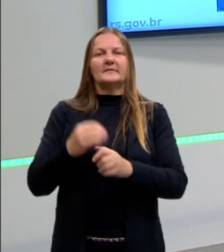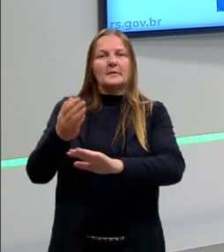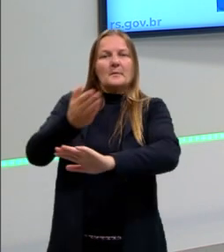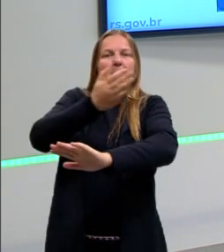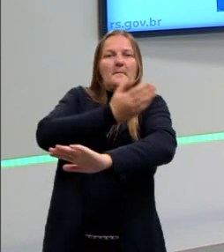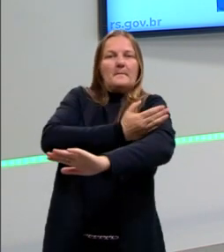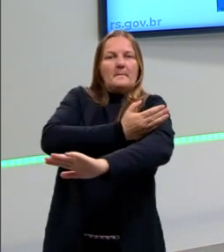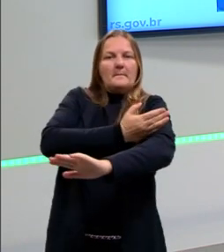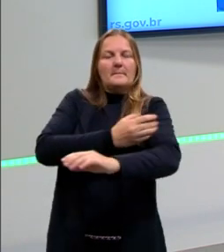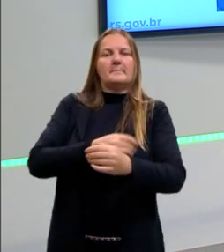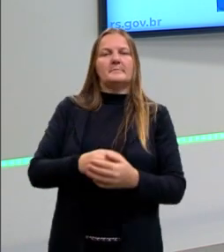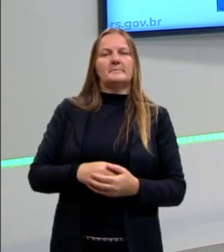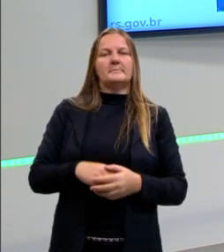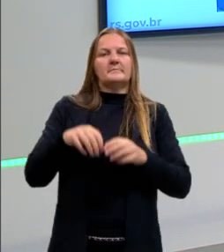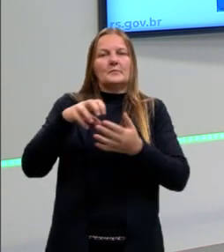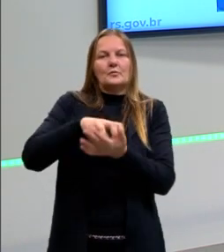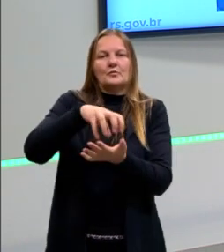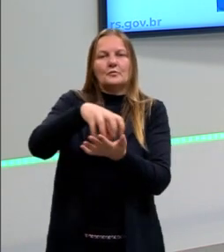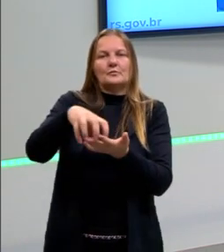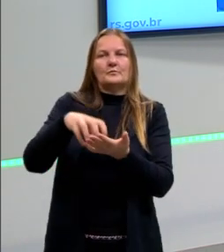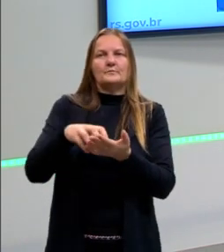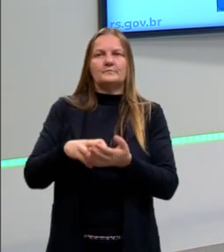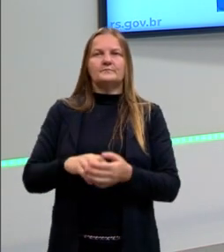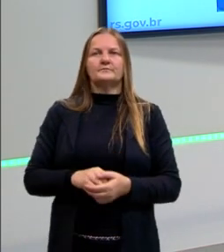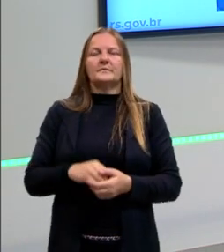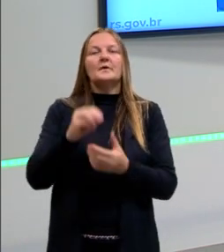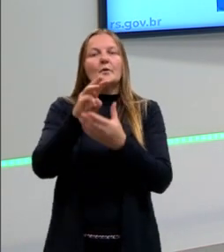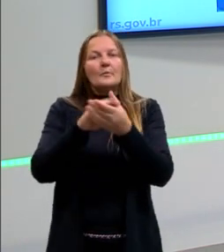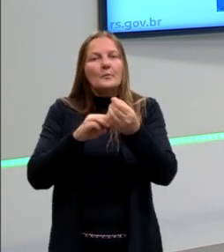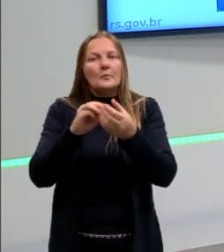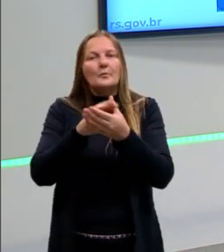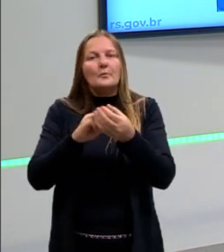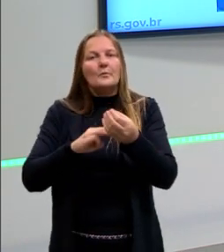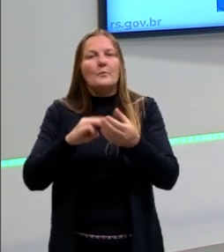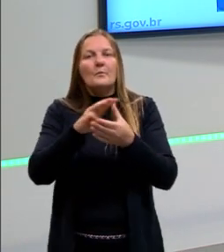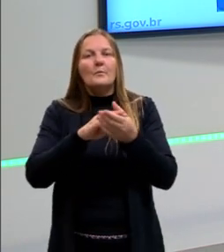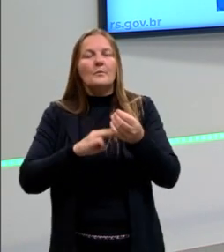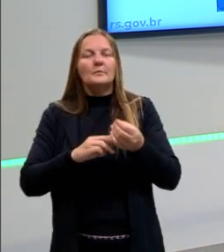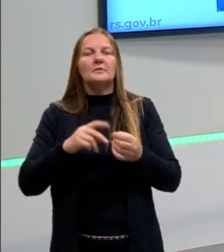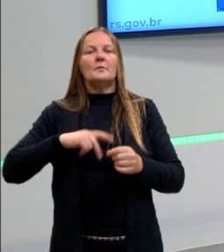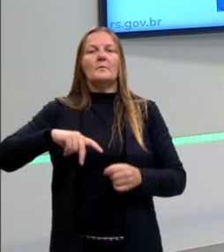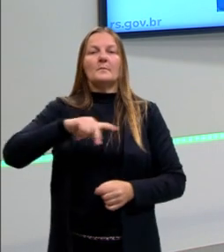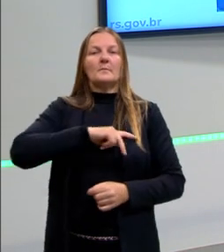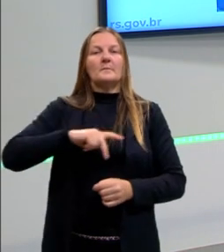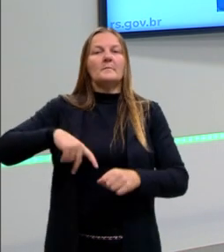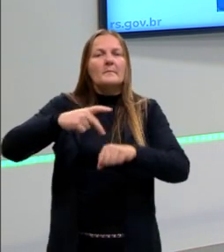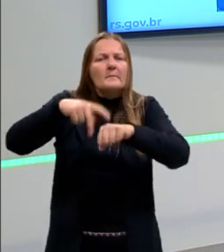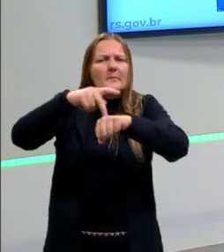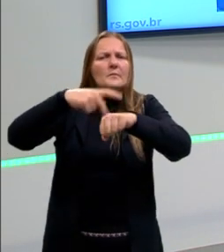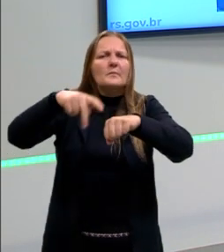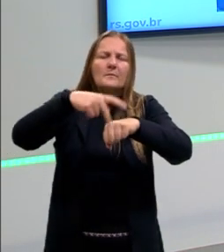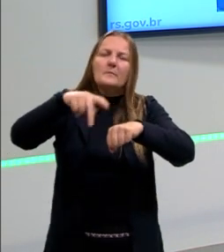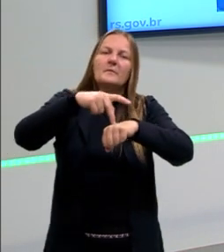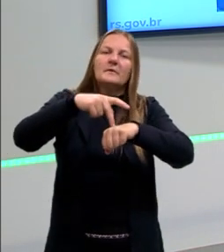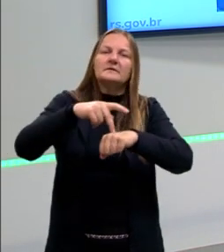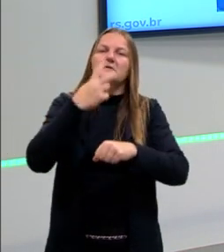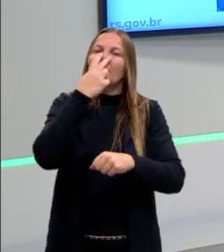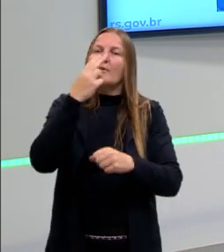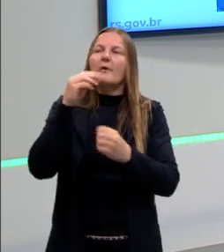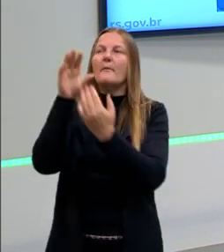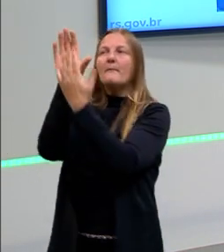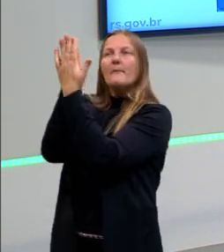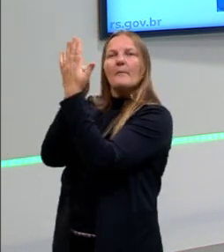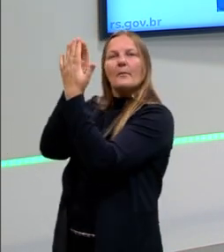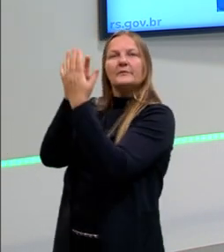-colonial. Então, gente tem que criticar um pouco esse modelo, como se todos os povos, todos os países tivessem que passar pelas